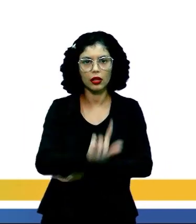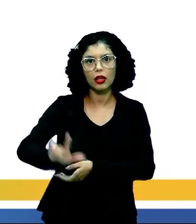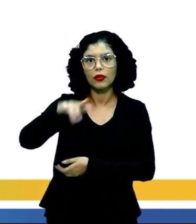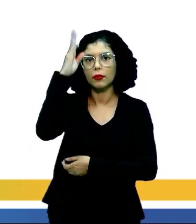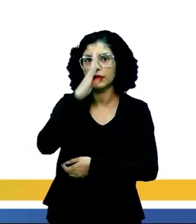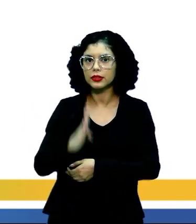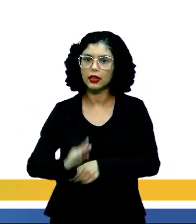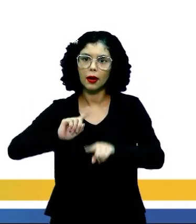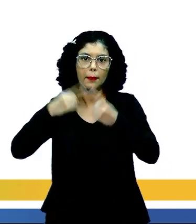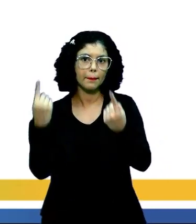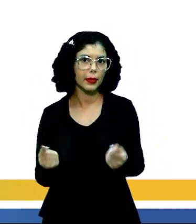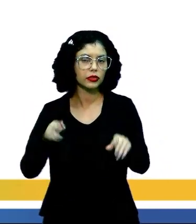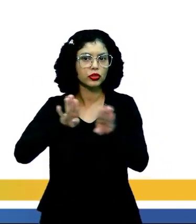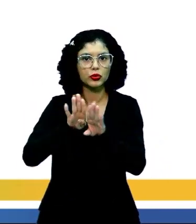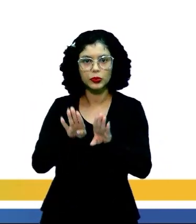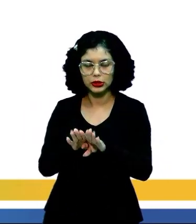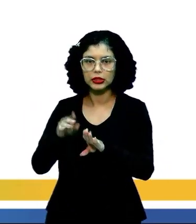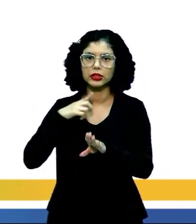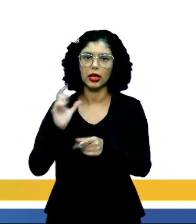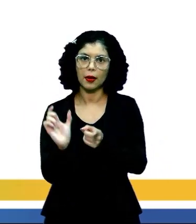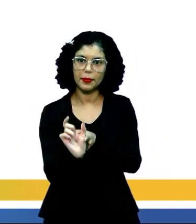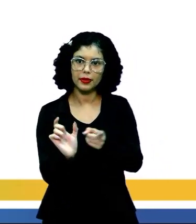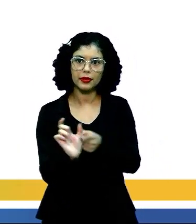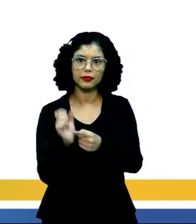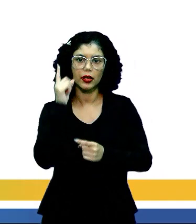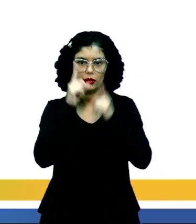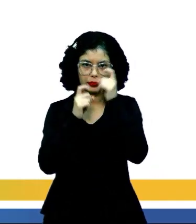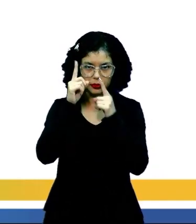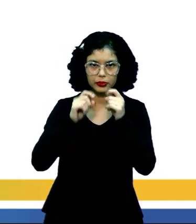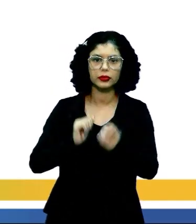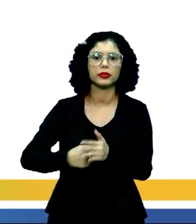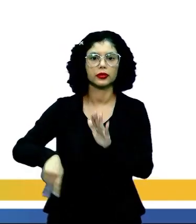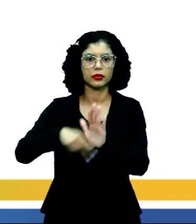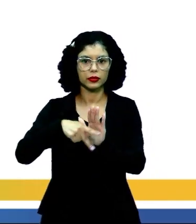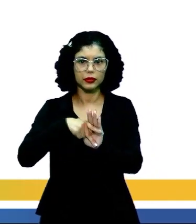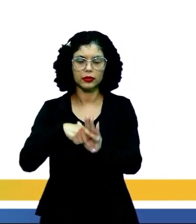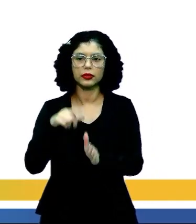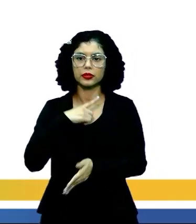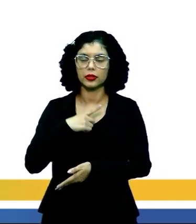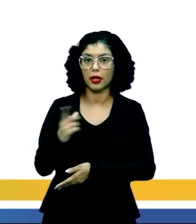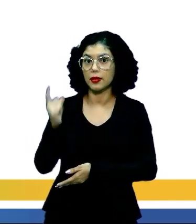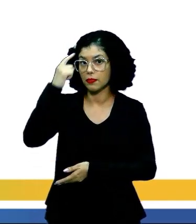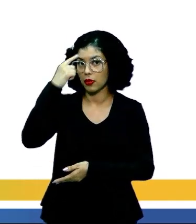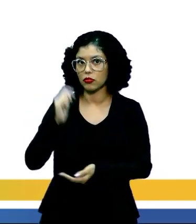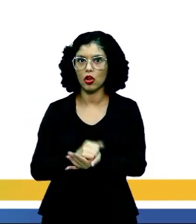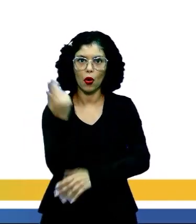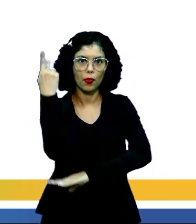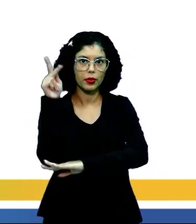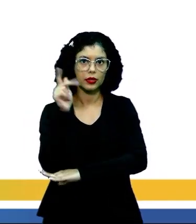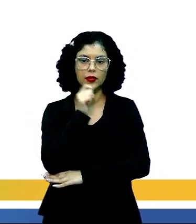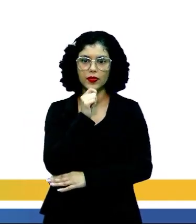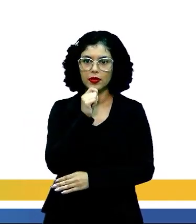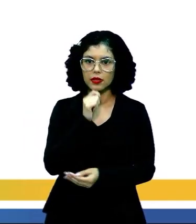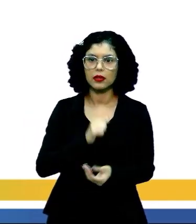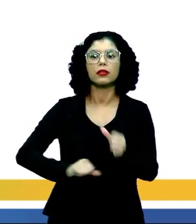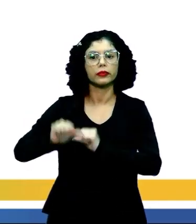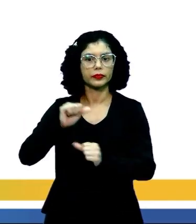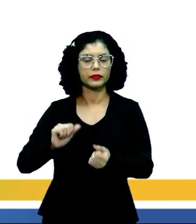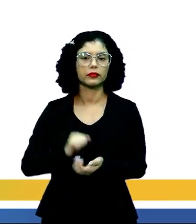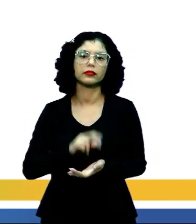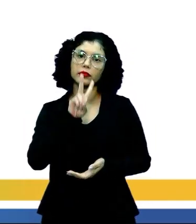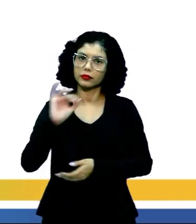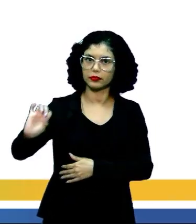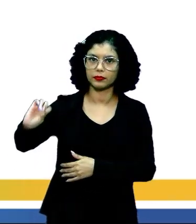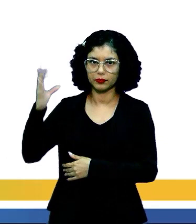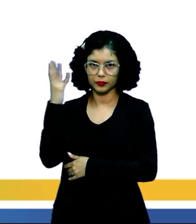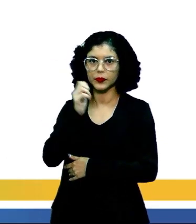brasileira, mas essa é a palavra, expressão-chave que vocês precisam ter em mente. É um período de transição, que vai